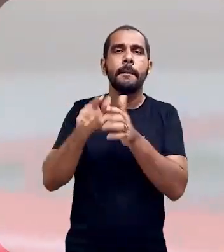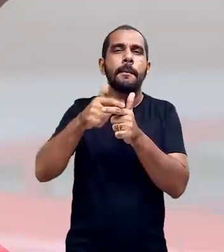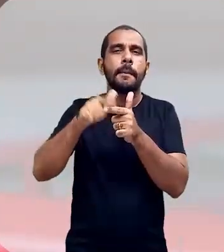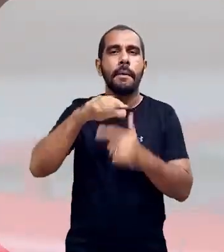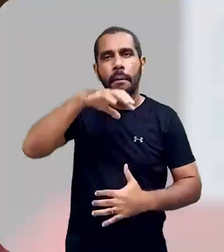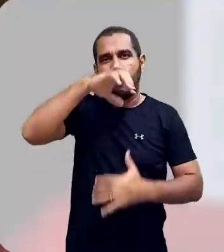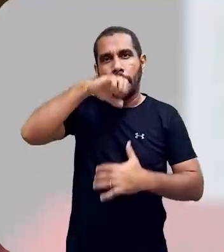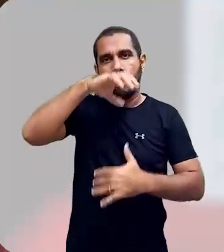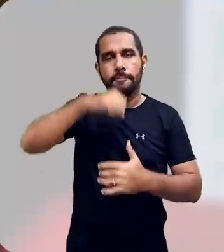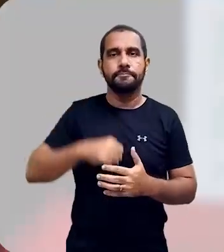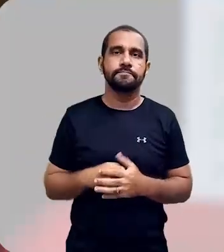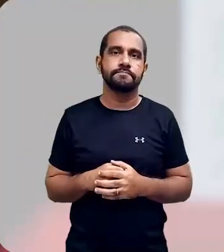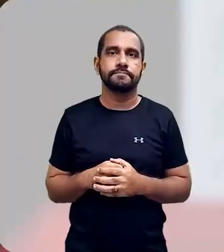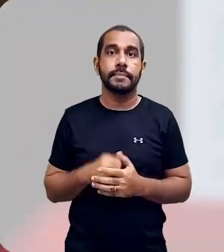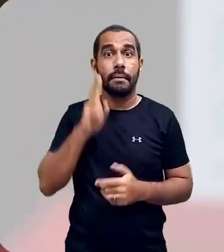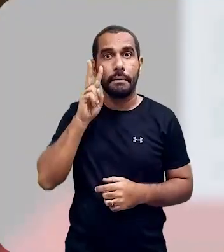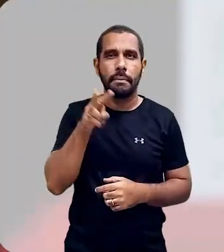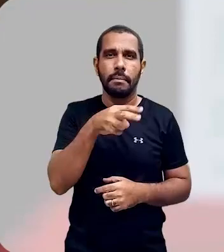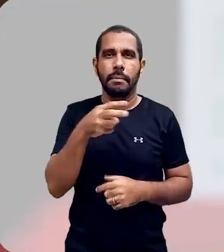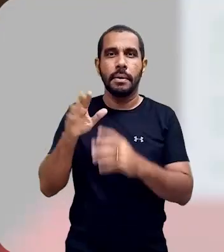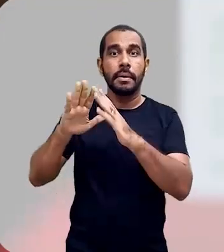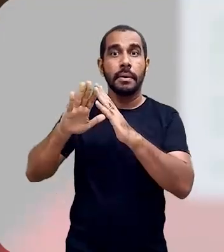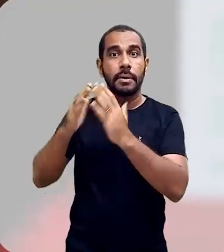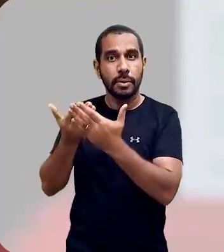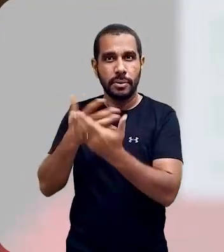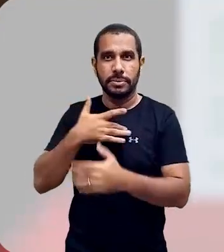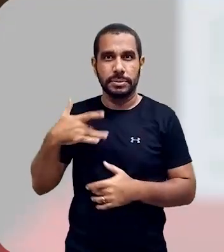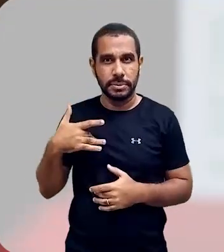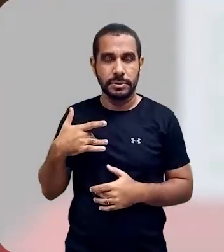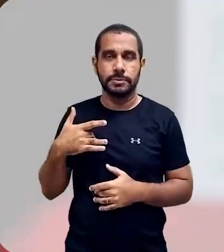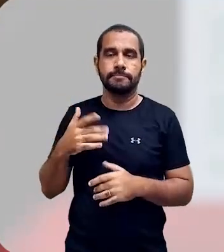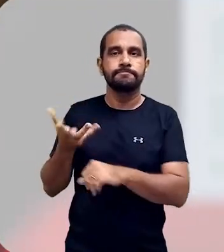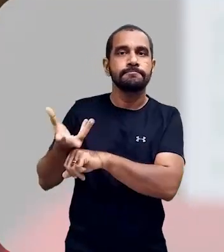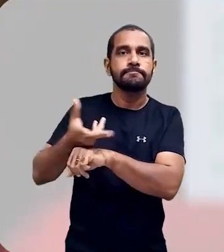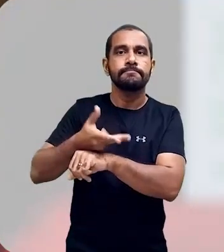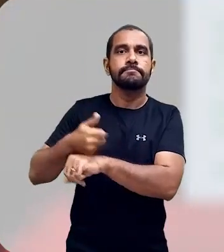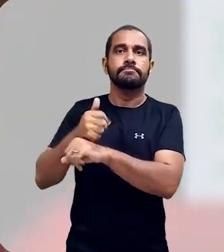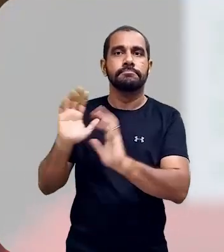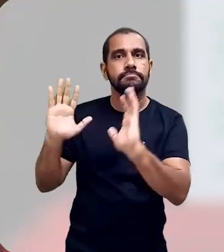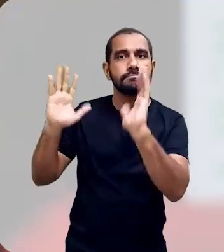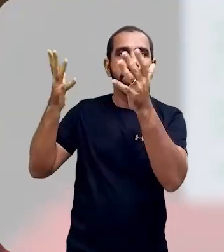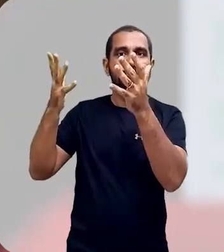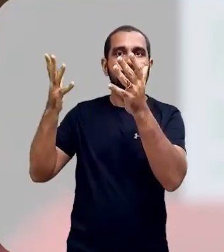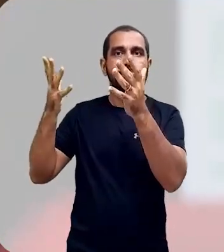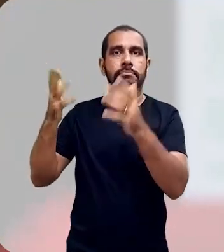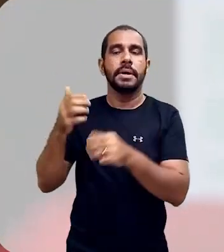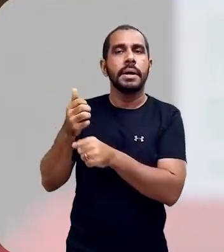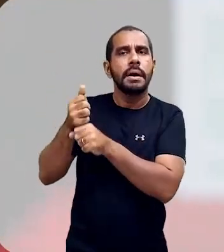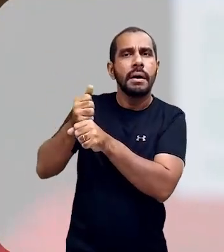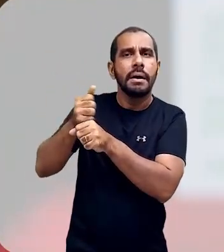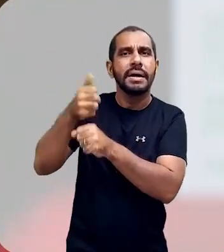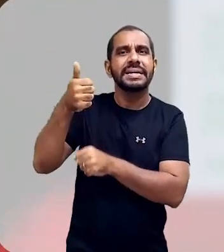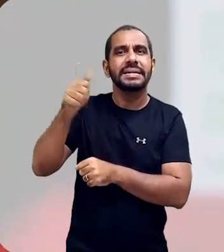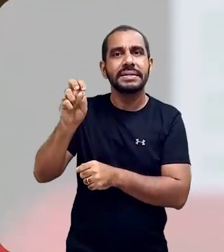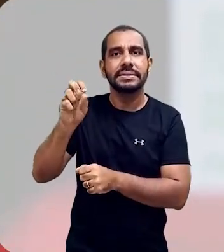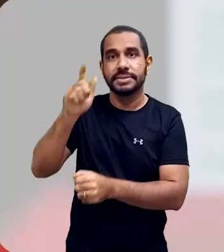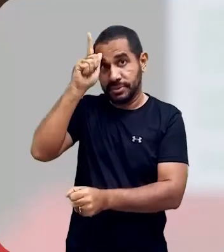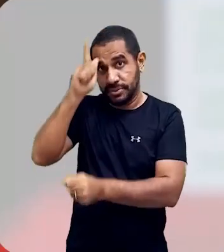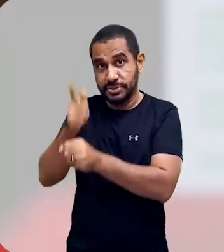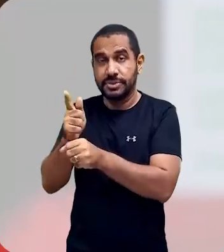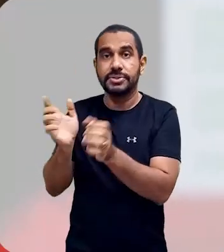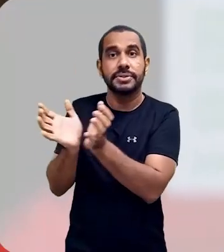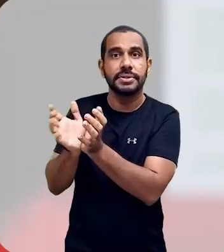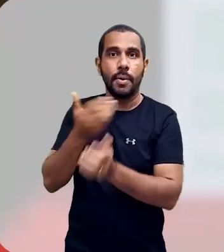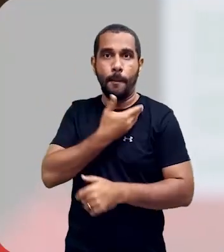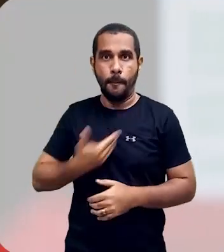respiratórios. Reconhecimento, ESP é homenageada durante solenidade alusiva aos 15 anos da Escola